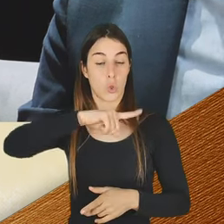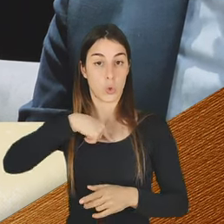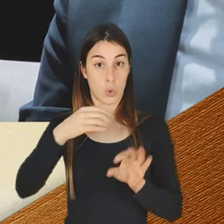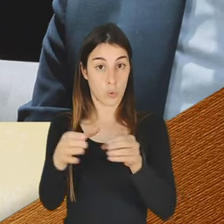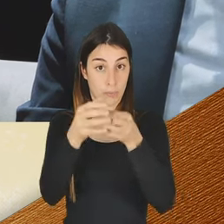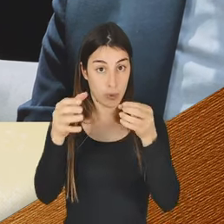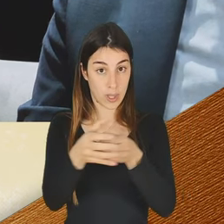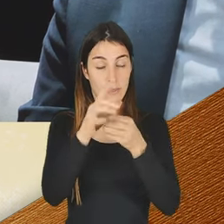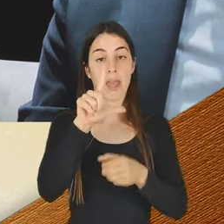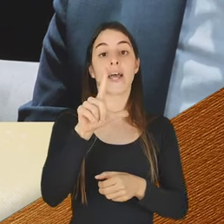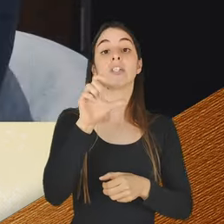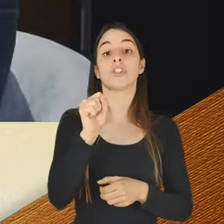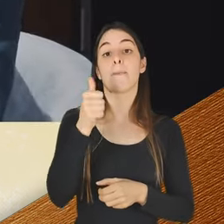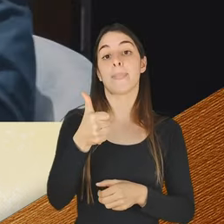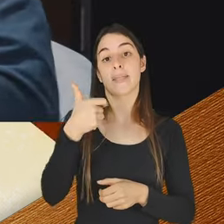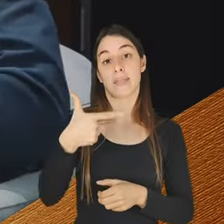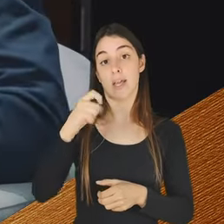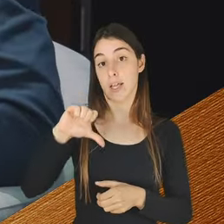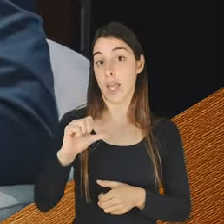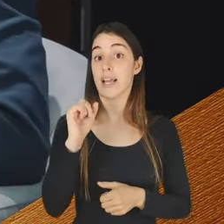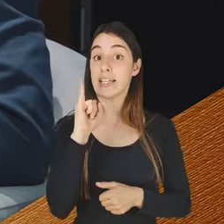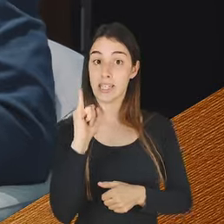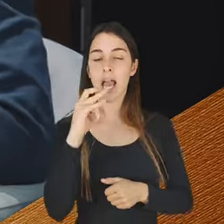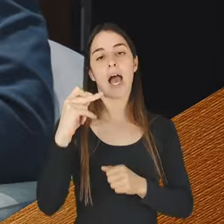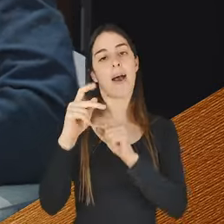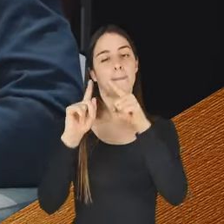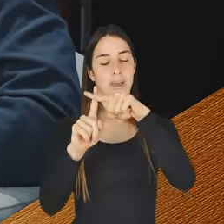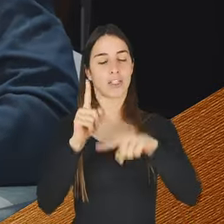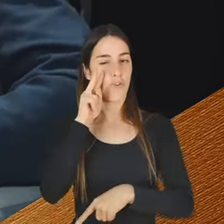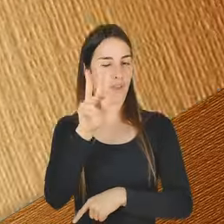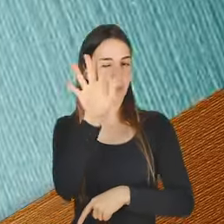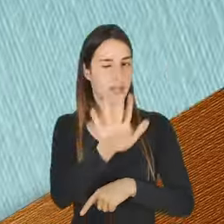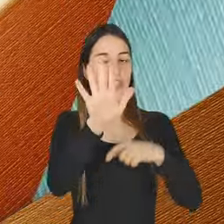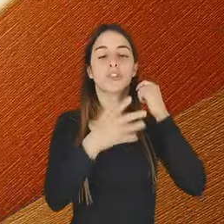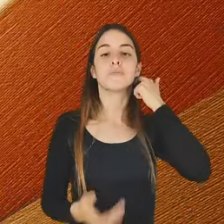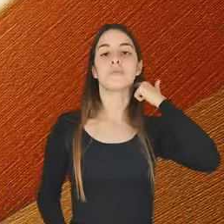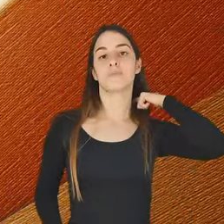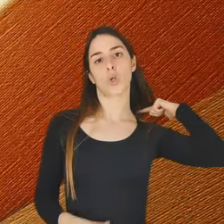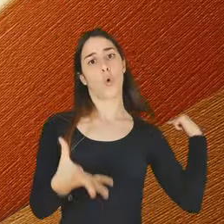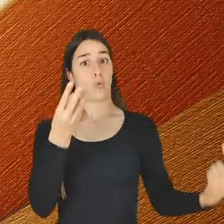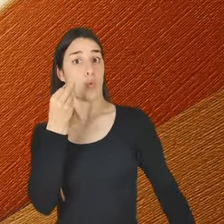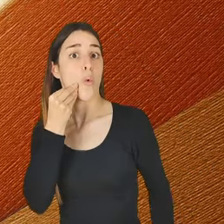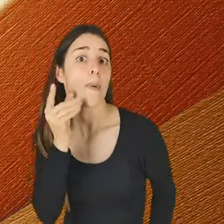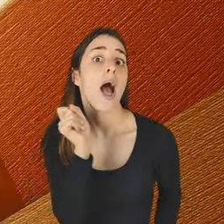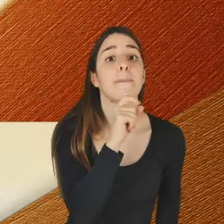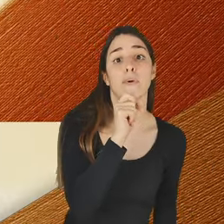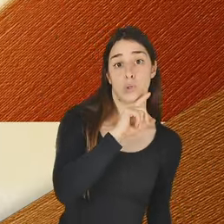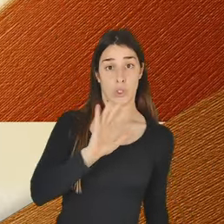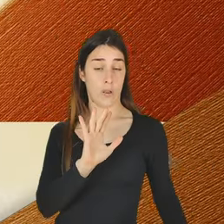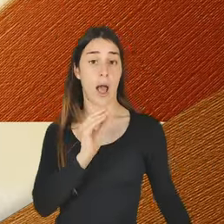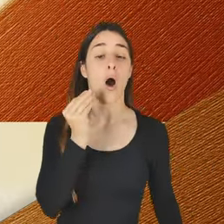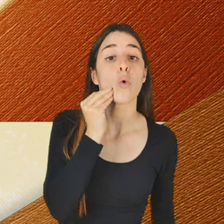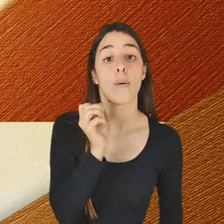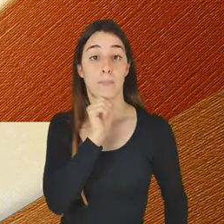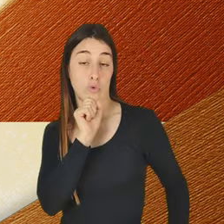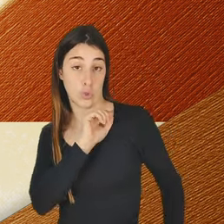LGBTQIA+. Passemos então às imagens. Como é que é possível, como é que